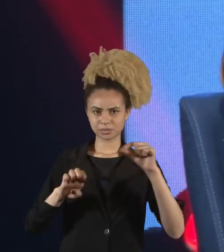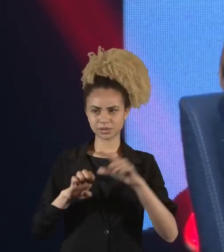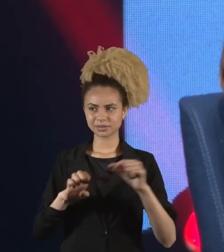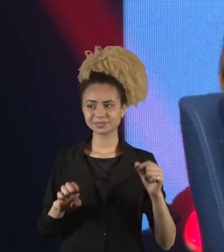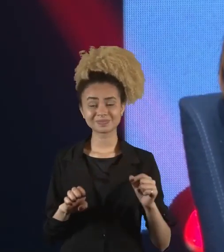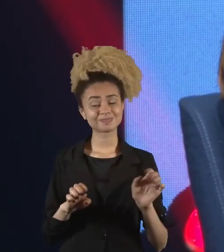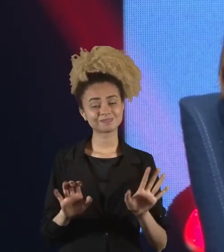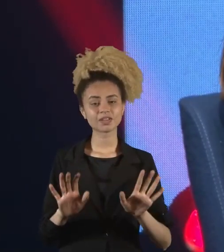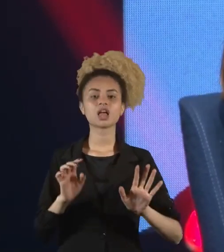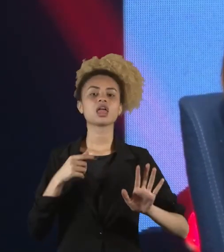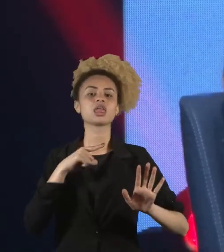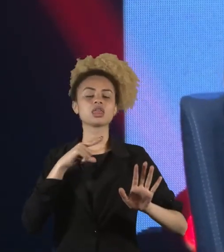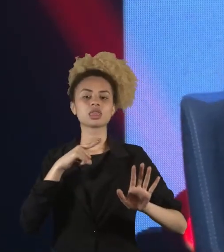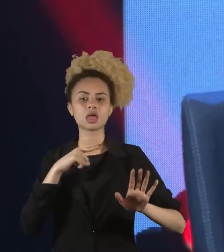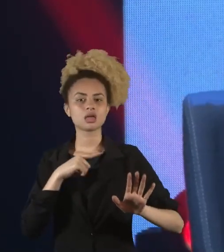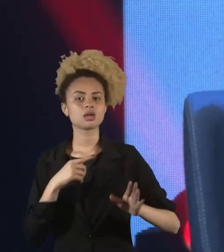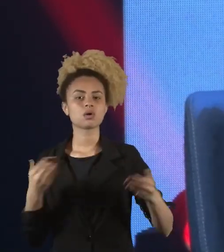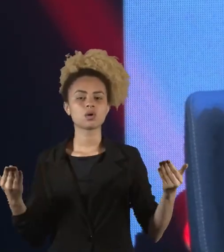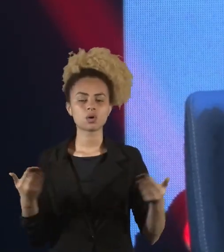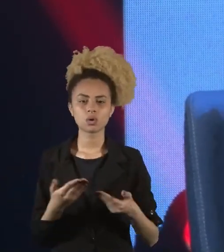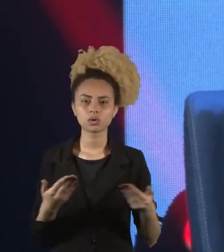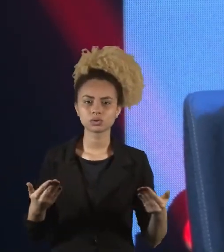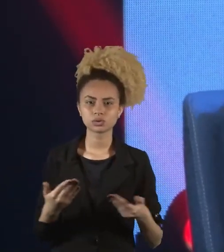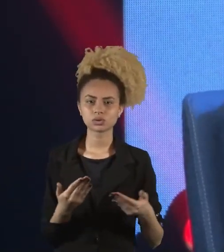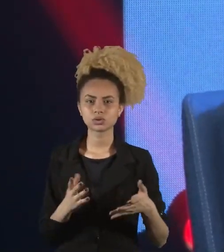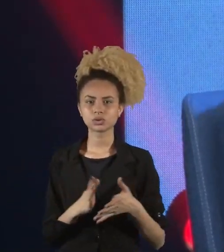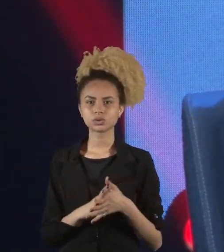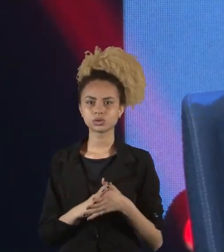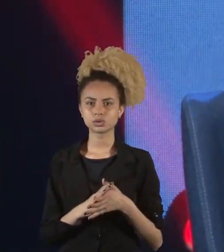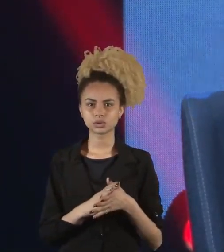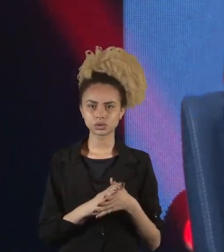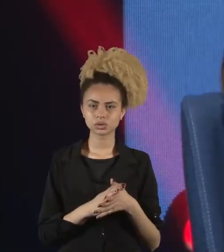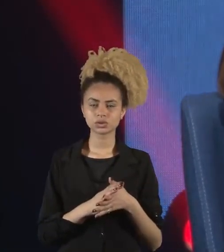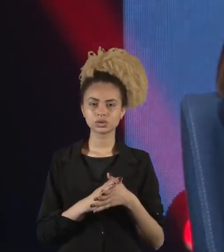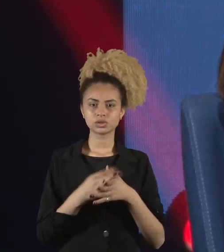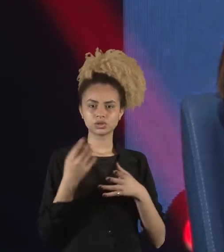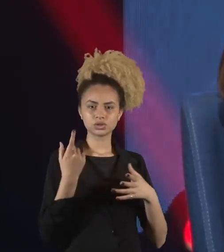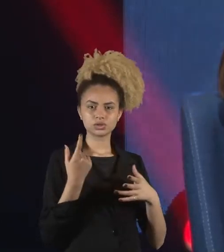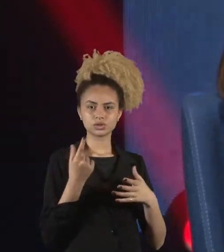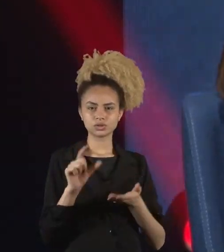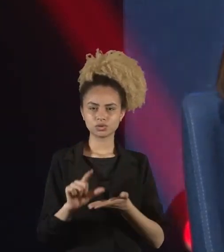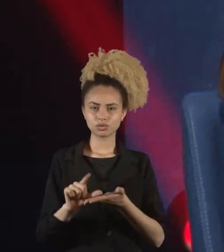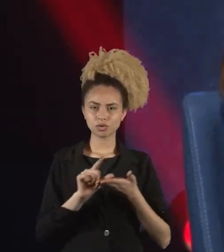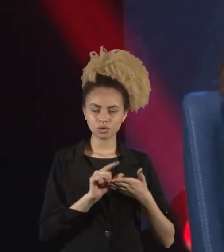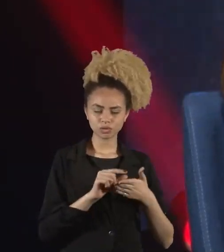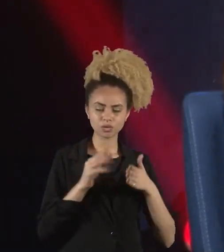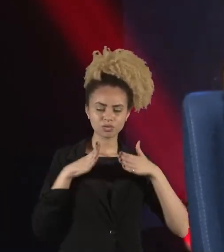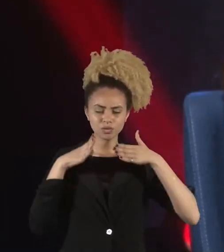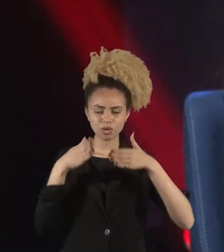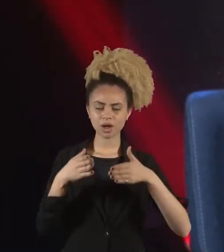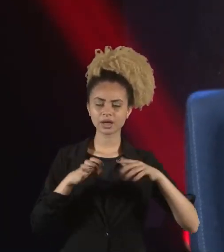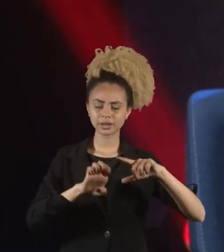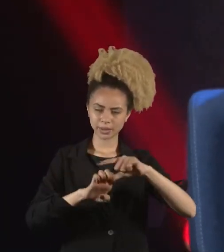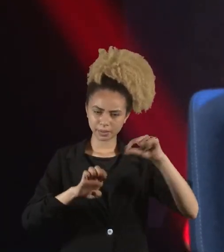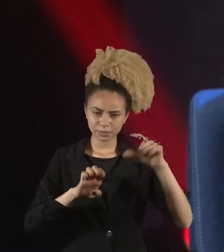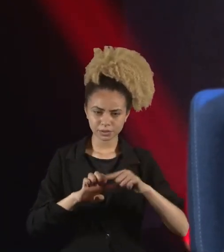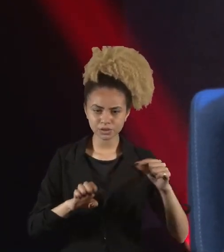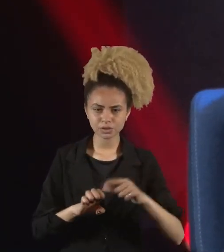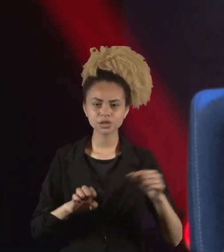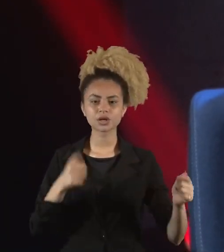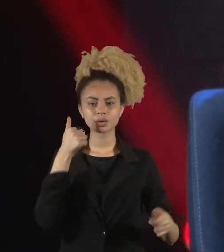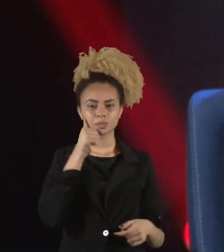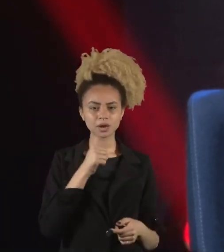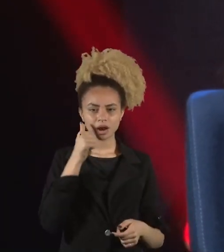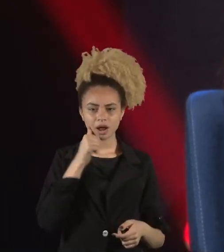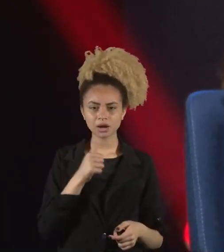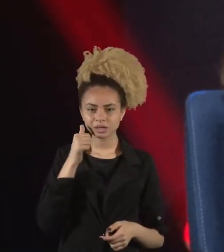apesar de a gente ter hoje algumas venture capitals, alguns fundos focados em empreendimentos de mulheres, founders e